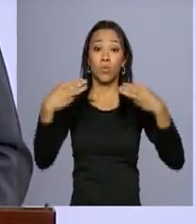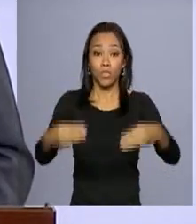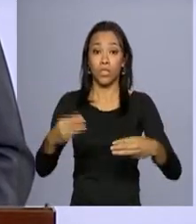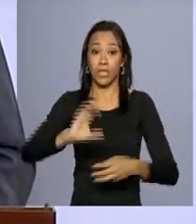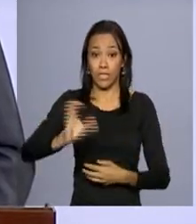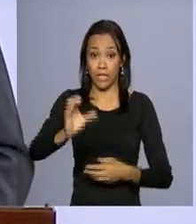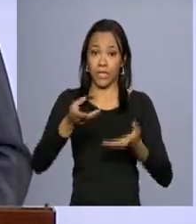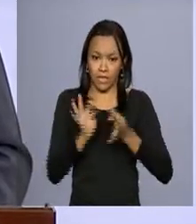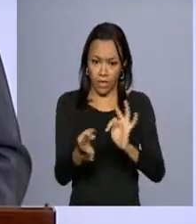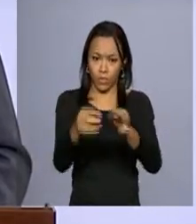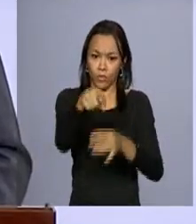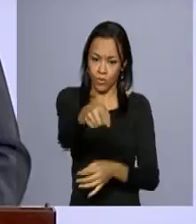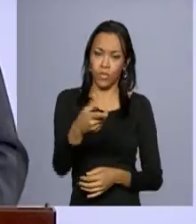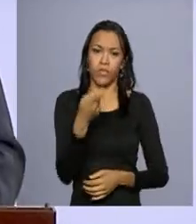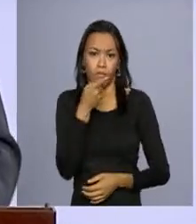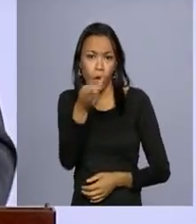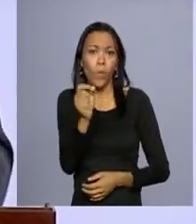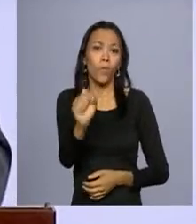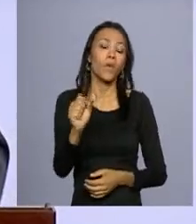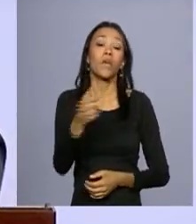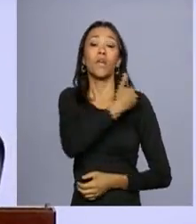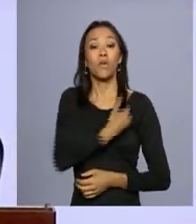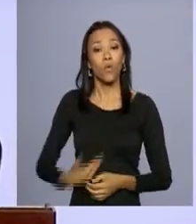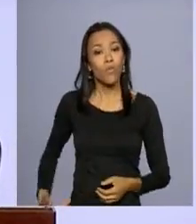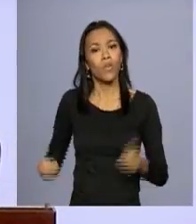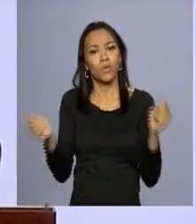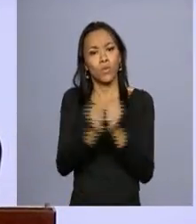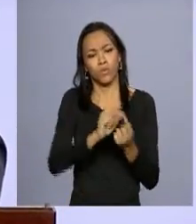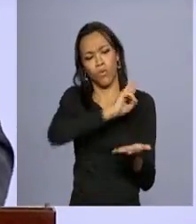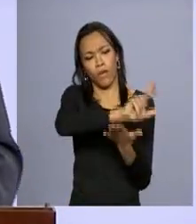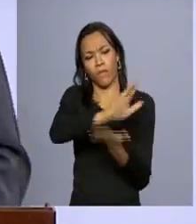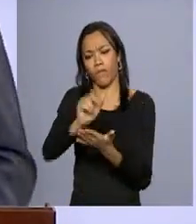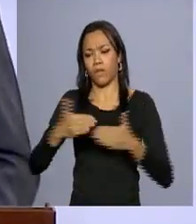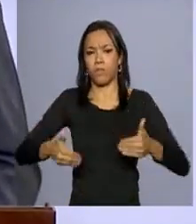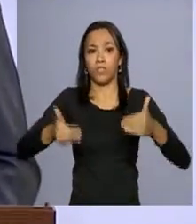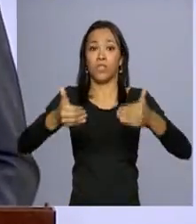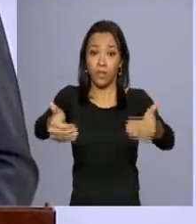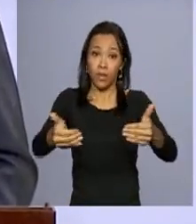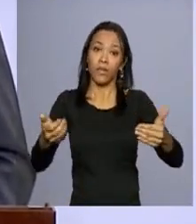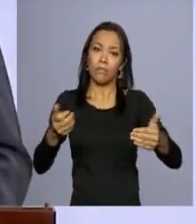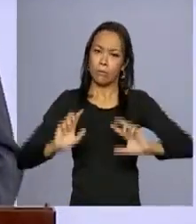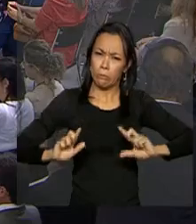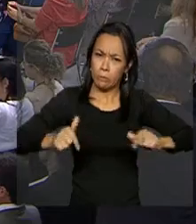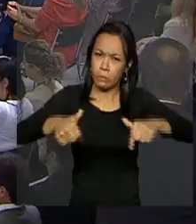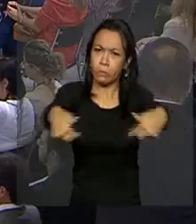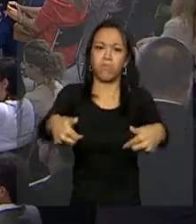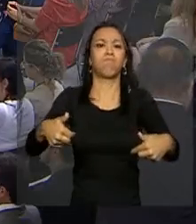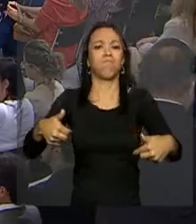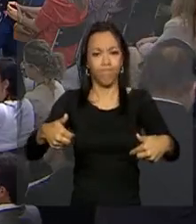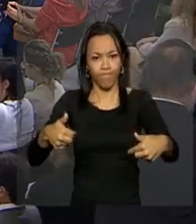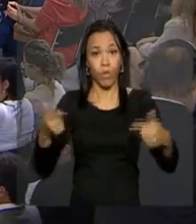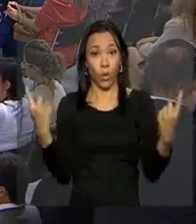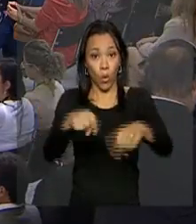Tecnologia e Inovação, Celso Pancera, afirmou que o governo, junto com os ministérios, está atuando de forma incansável. Agora,